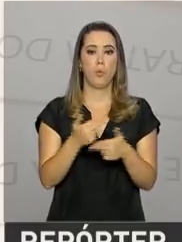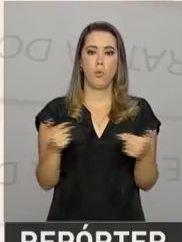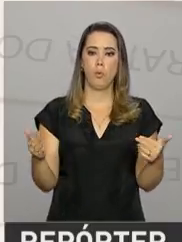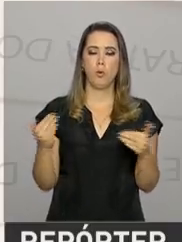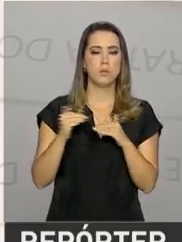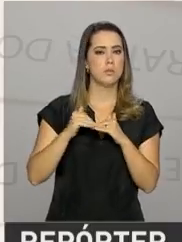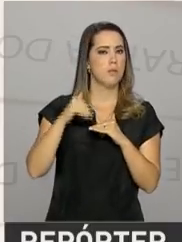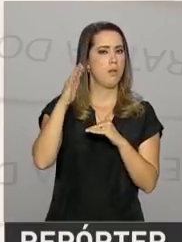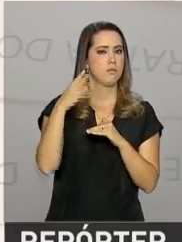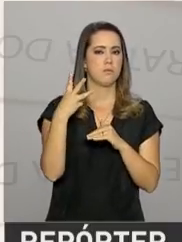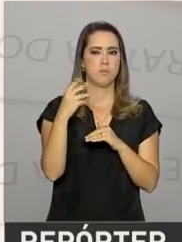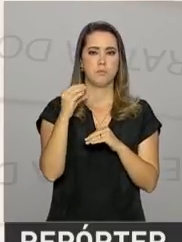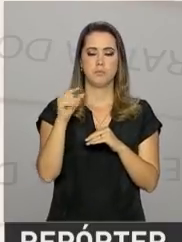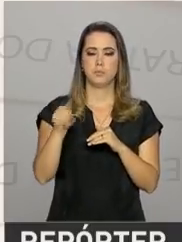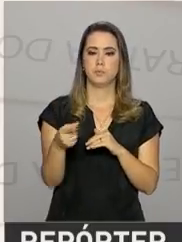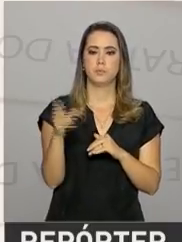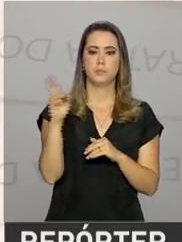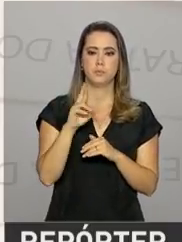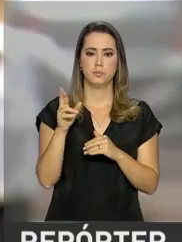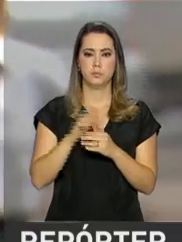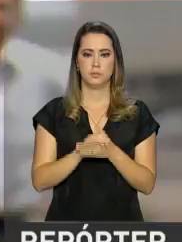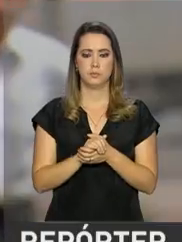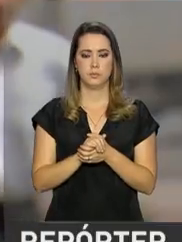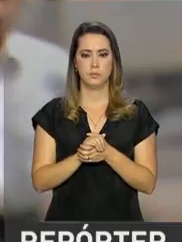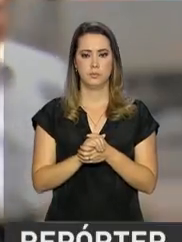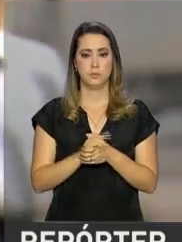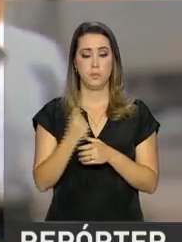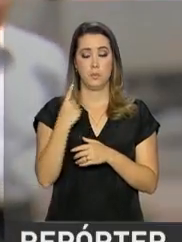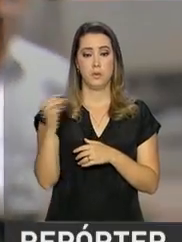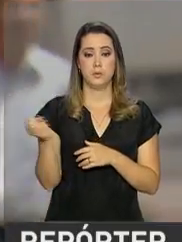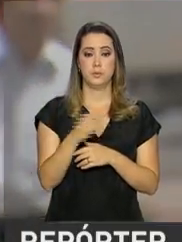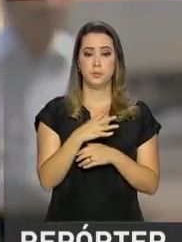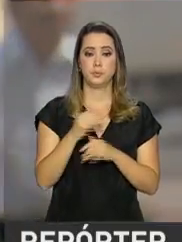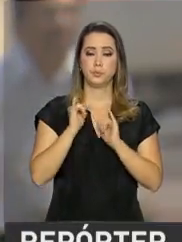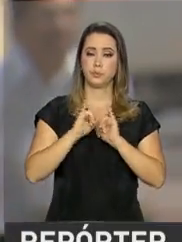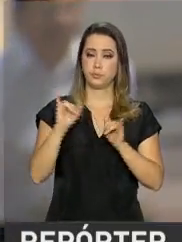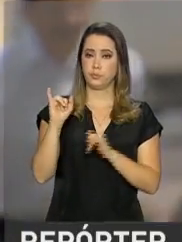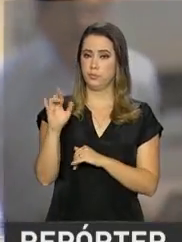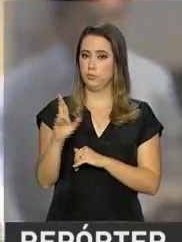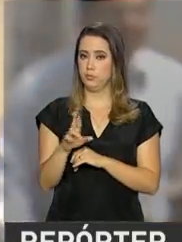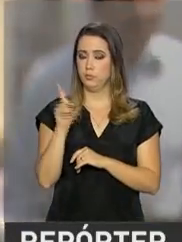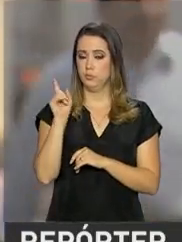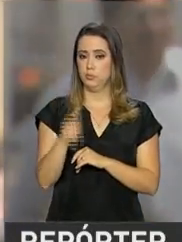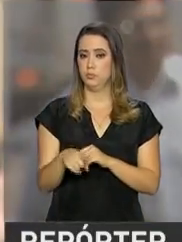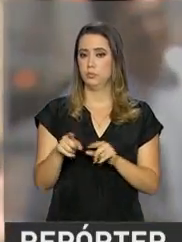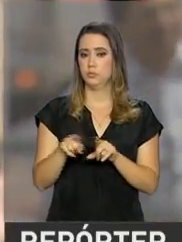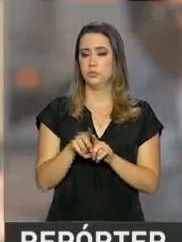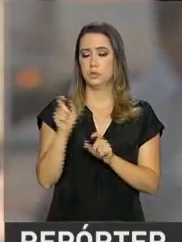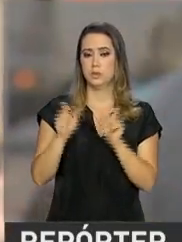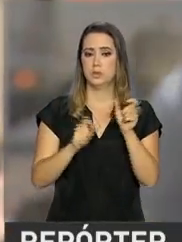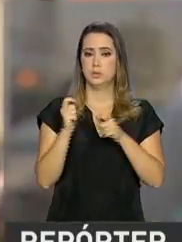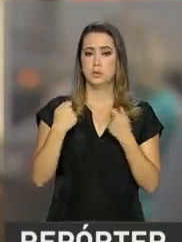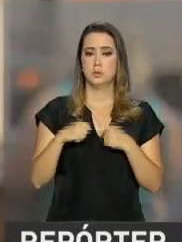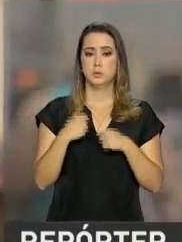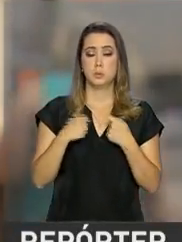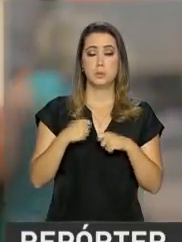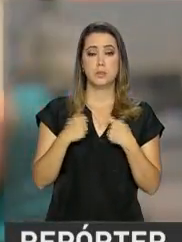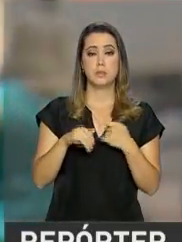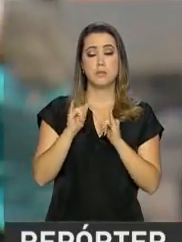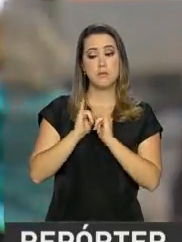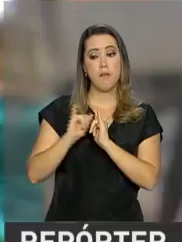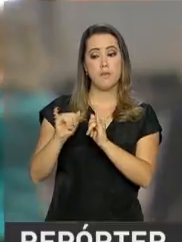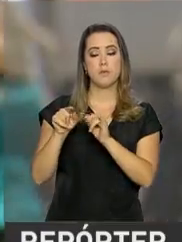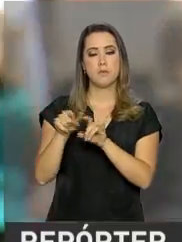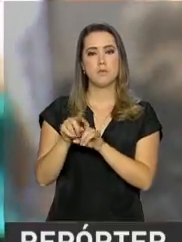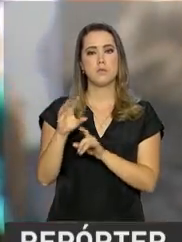passado acima de R$ 300 mil. Uma das novidades na declaração deste ano é que os contribuintes estão obrigados a